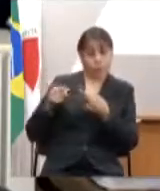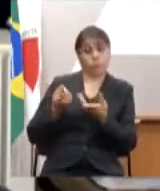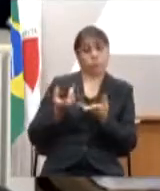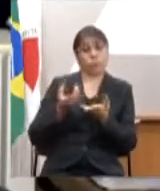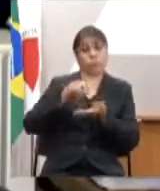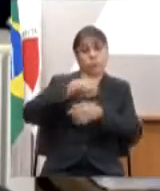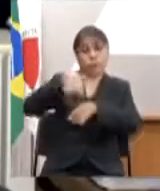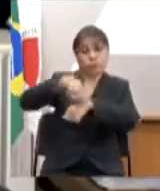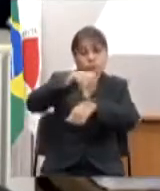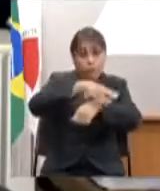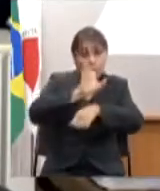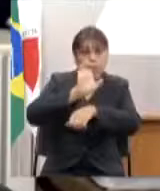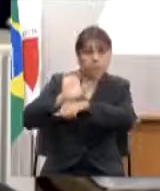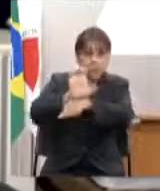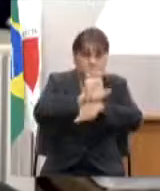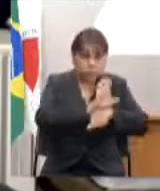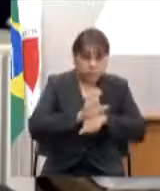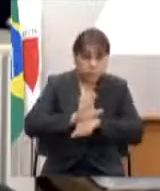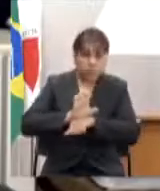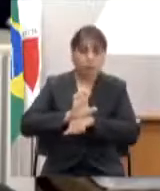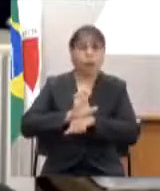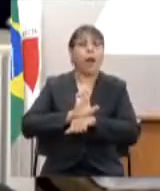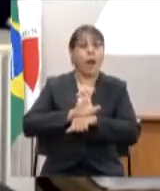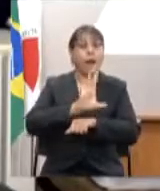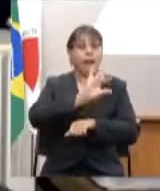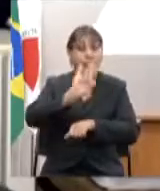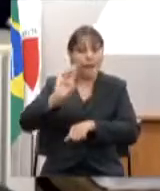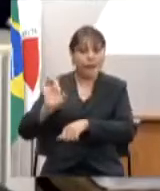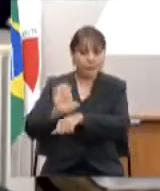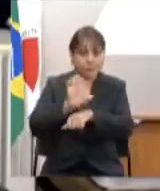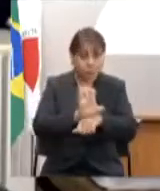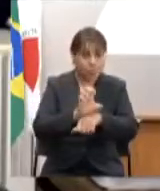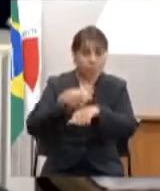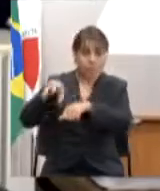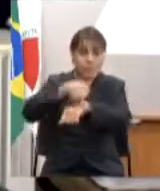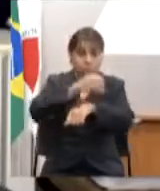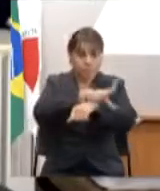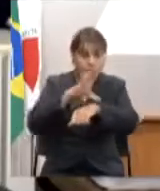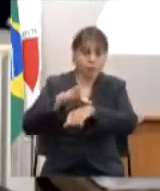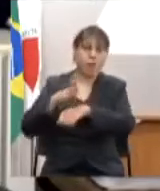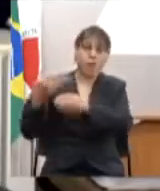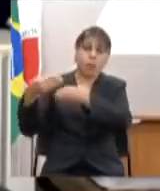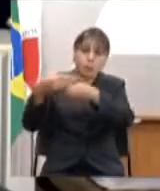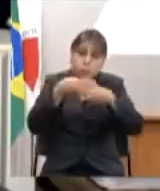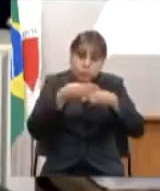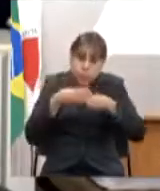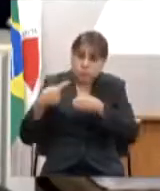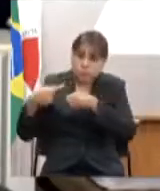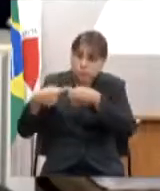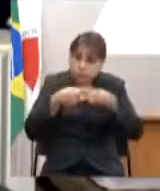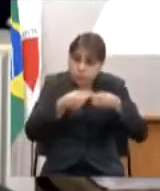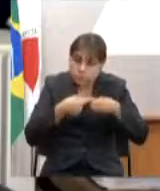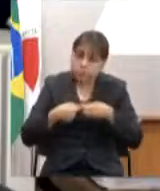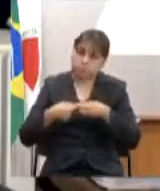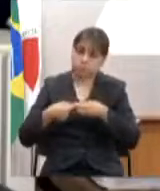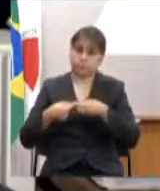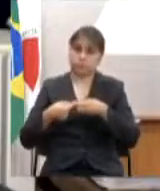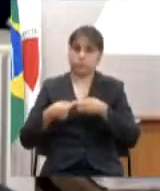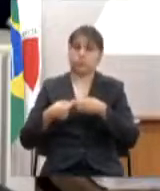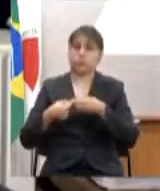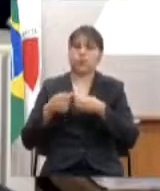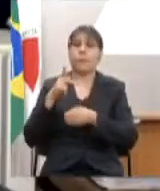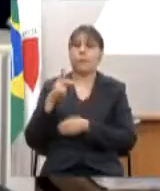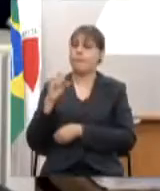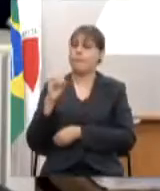descentralizam para os municípios, para os postos de saúde, junto com os insumos necessários, o